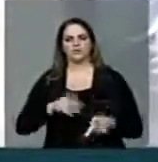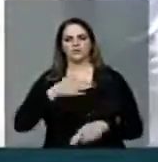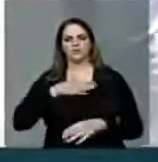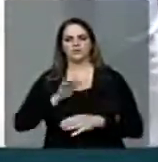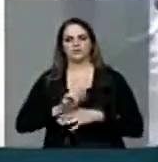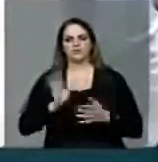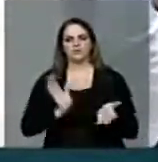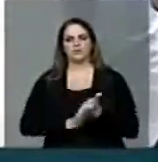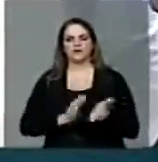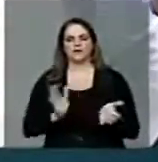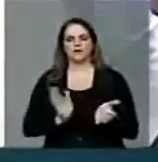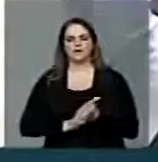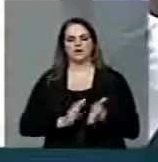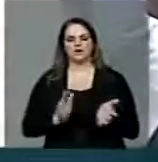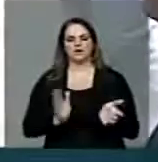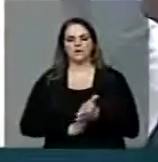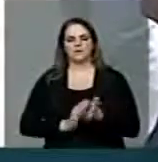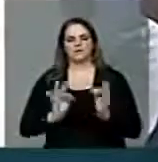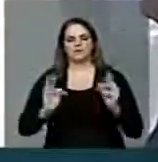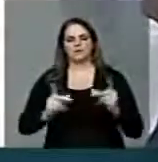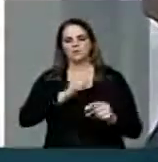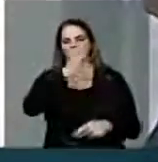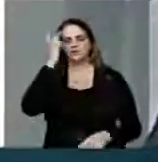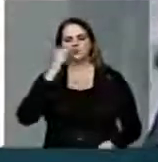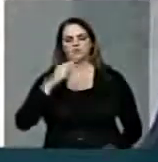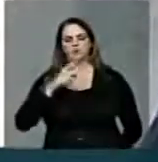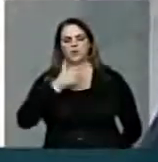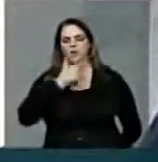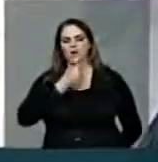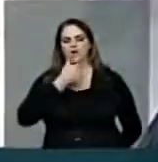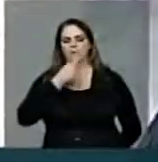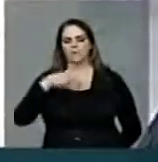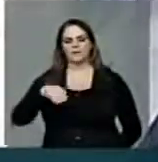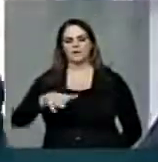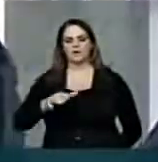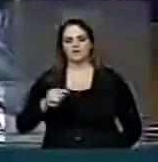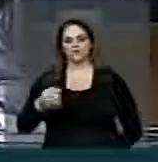parabéns a todos os maçons do universo